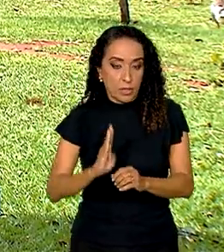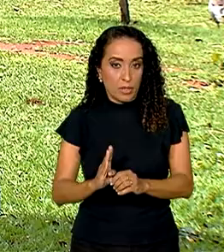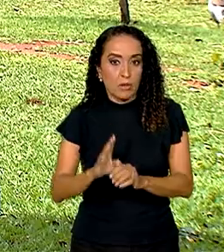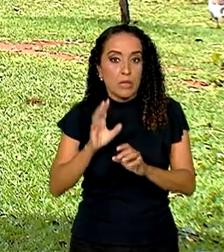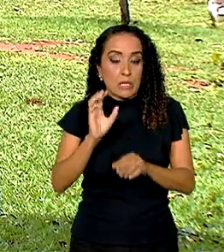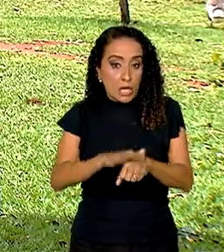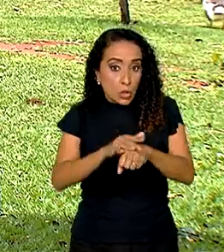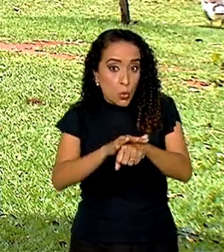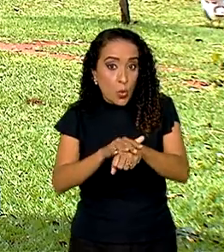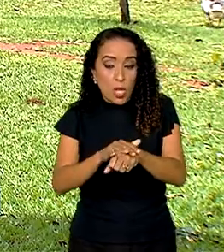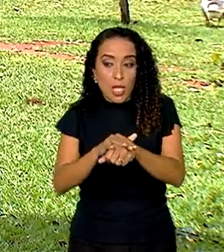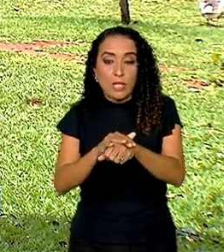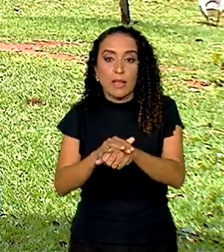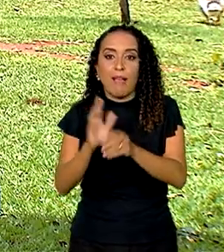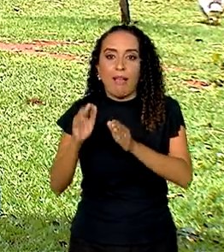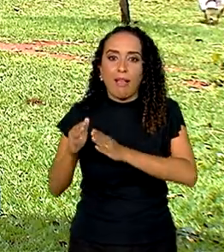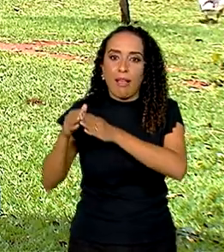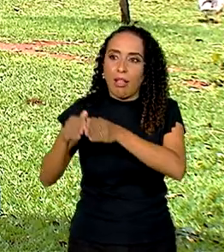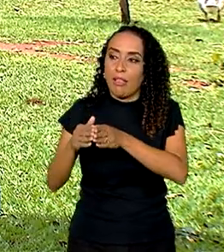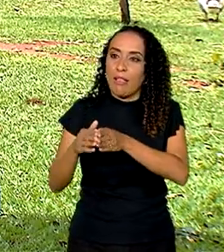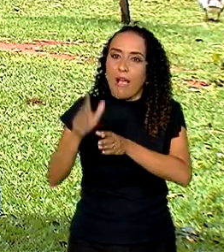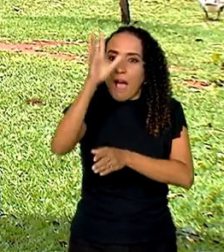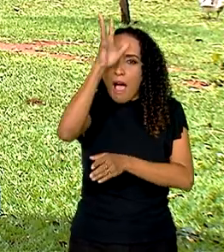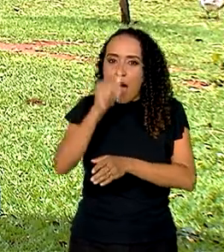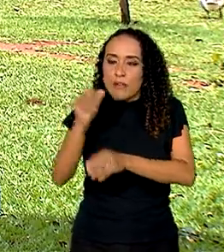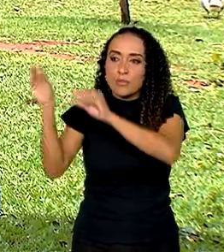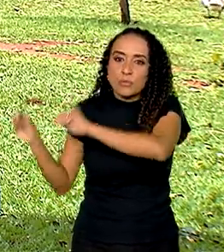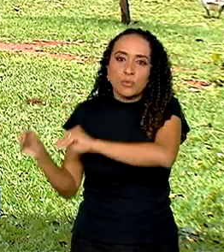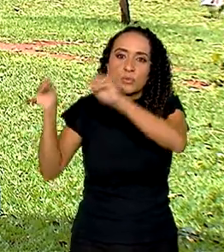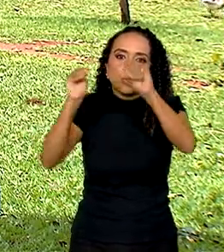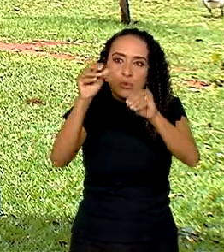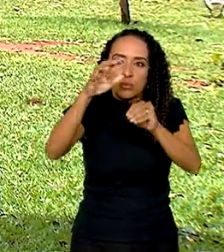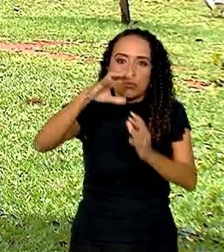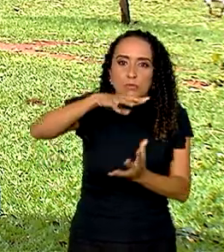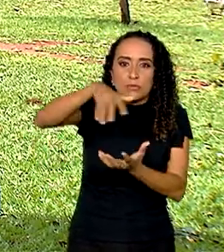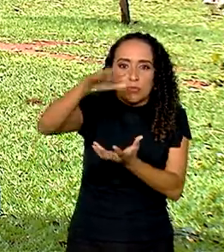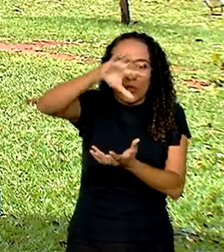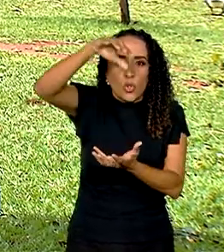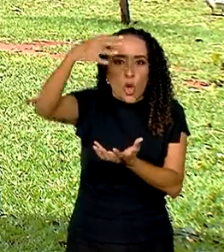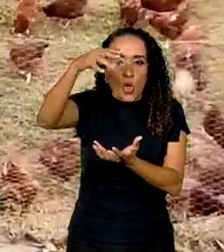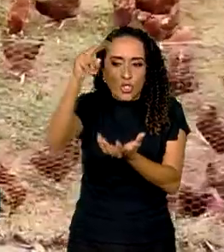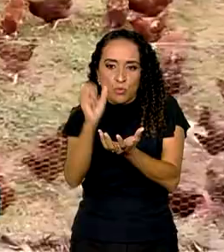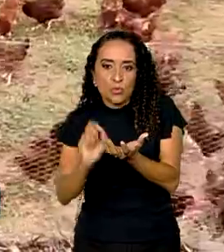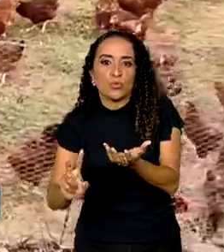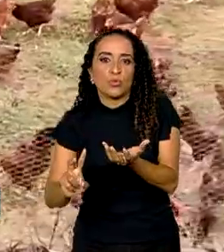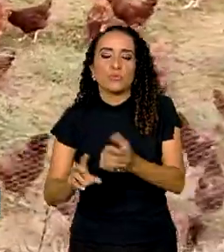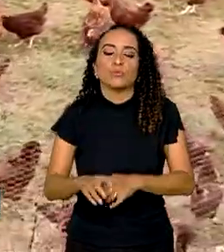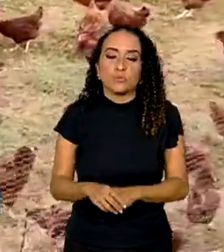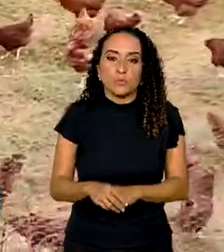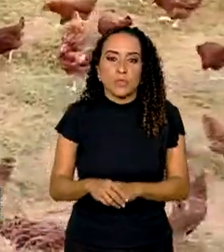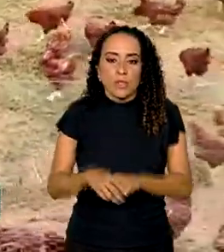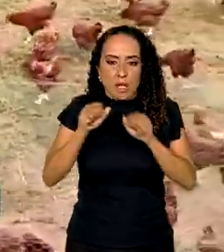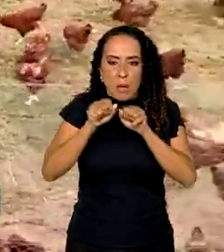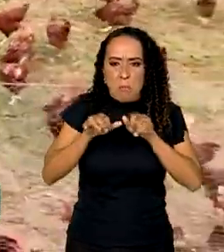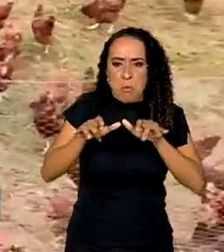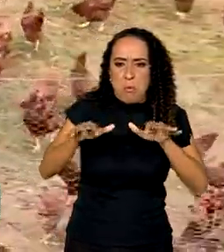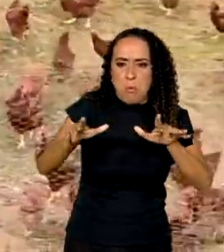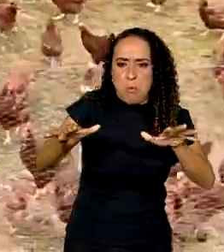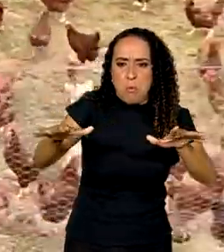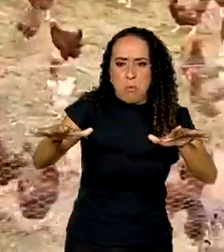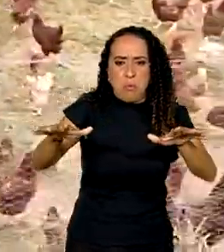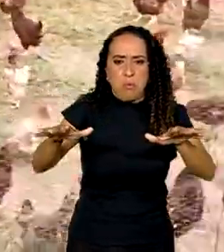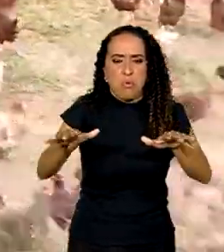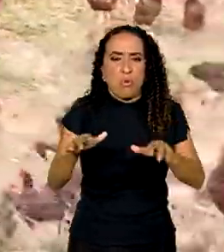a doença é trazida por aves que migram do hemisfério norte para o hemisfério sul. Uma epidemia de influenza